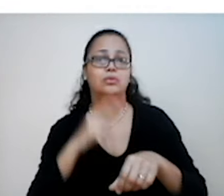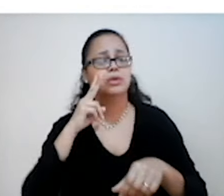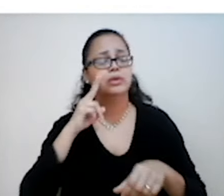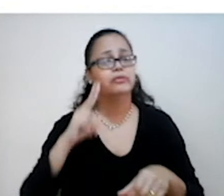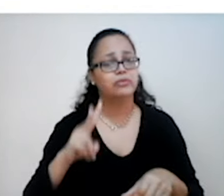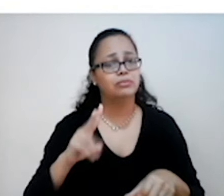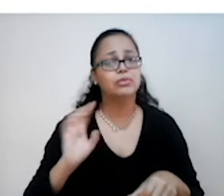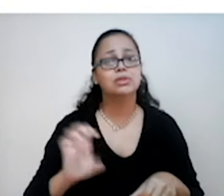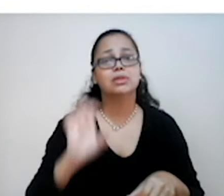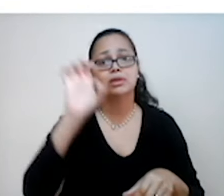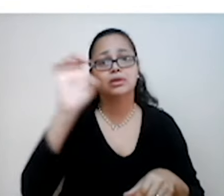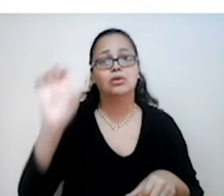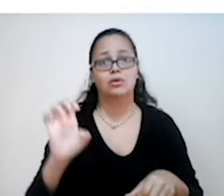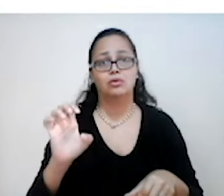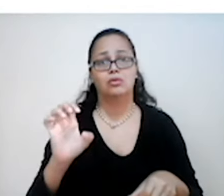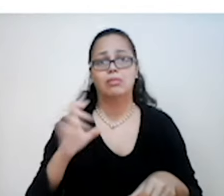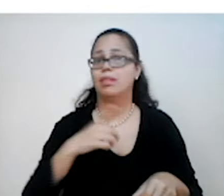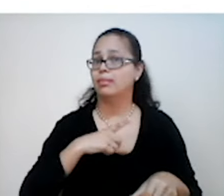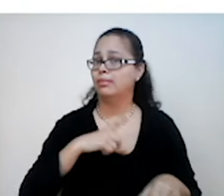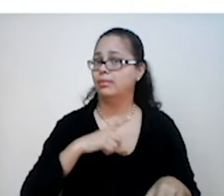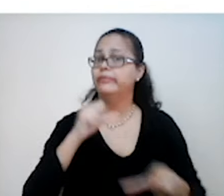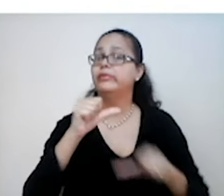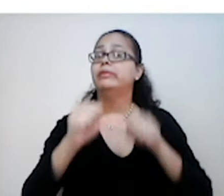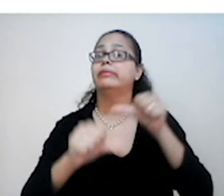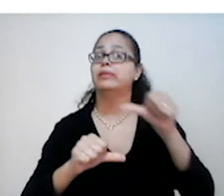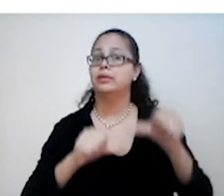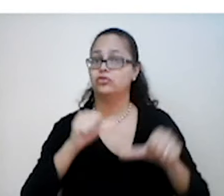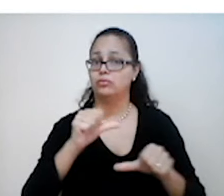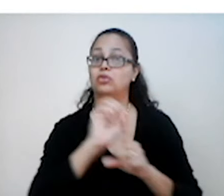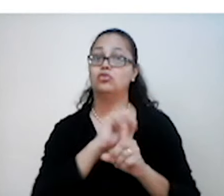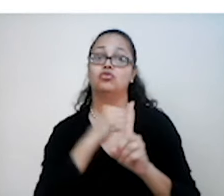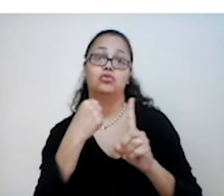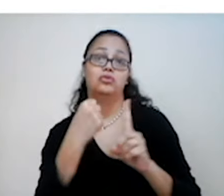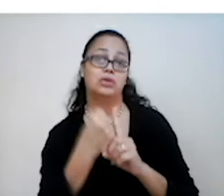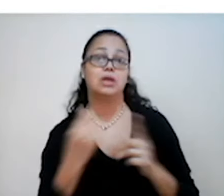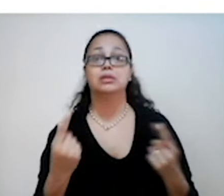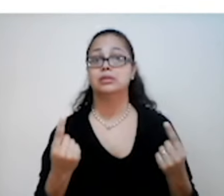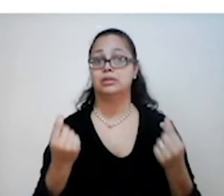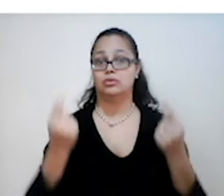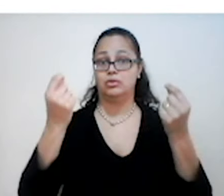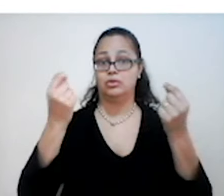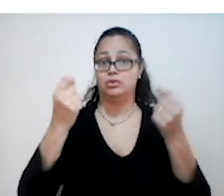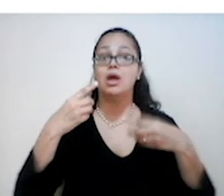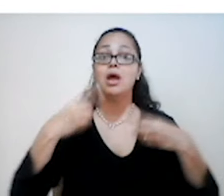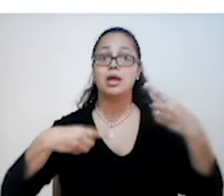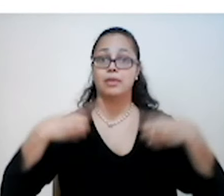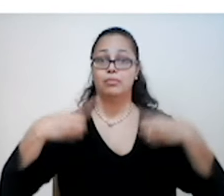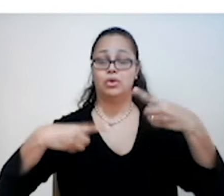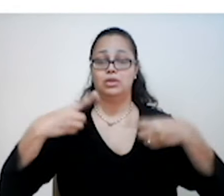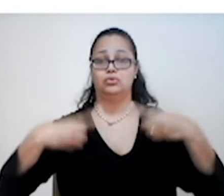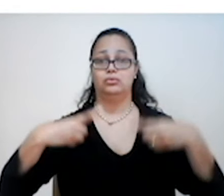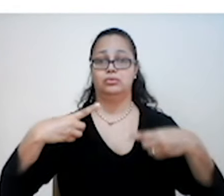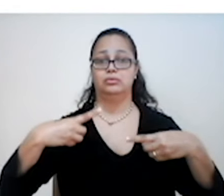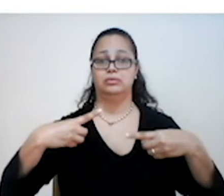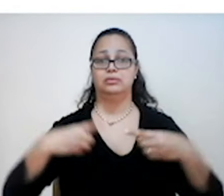Europa passou por diversas transformações sociais, econômicas e políticas.